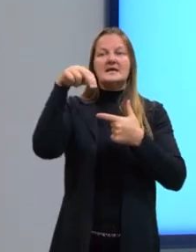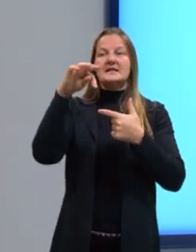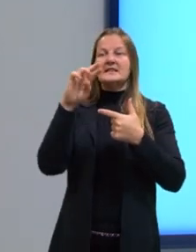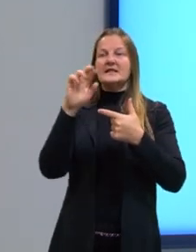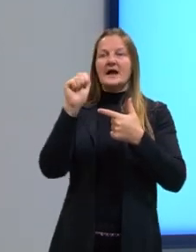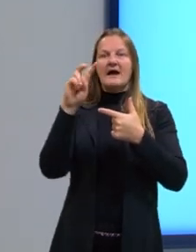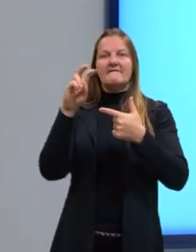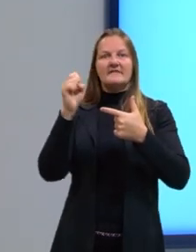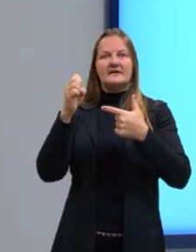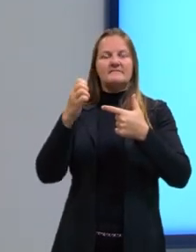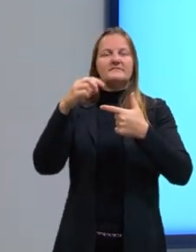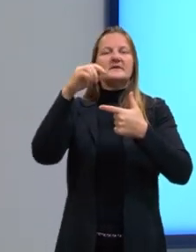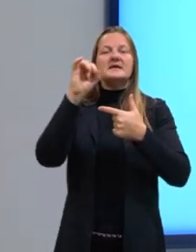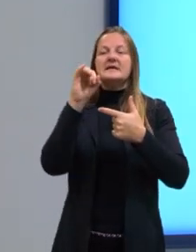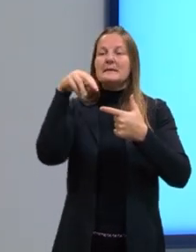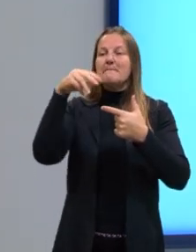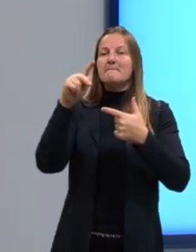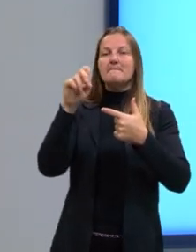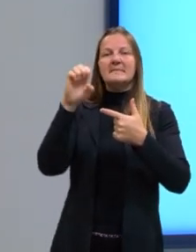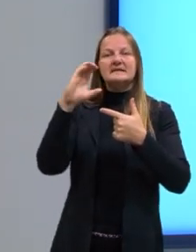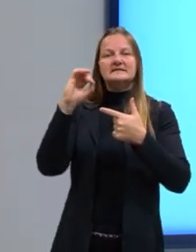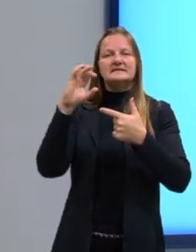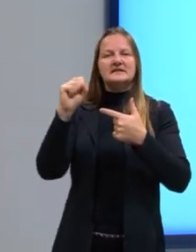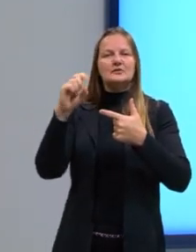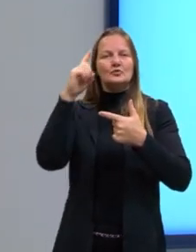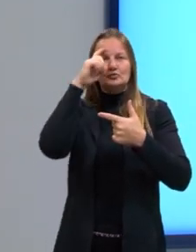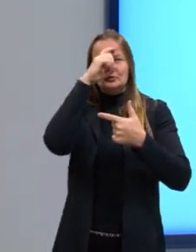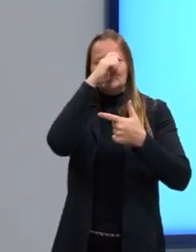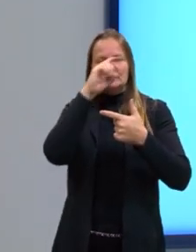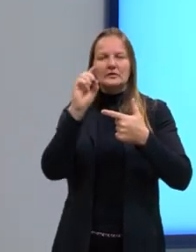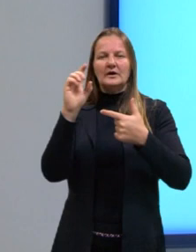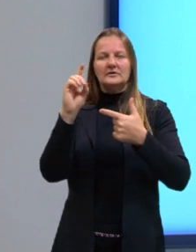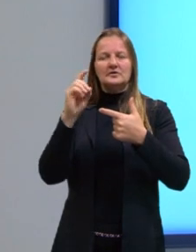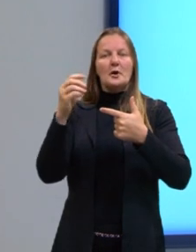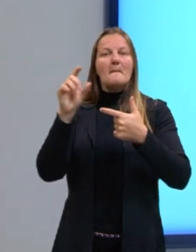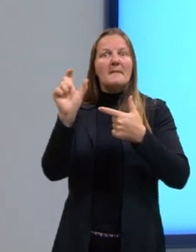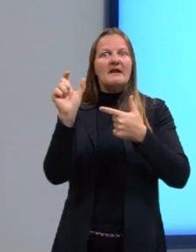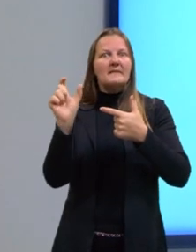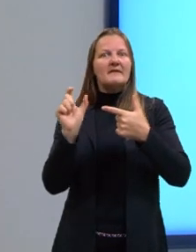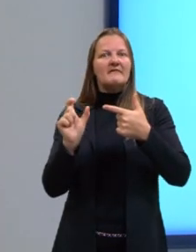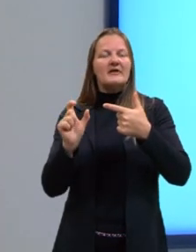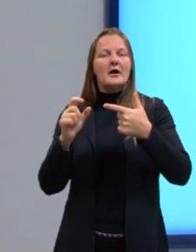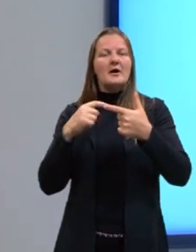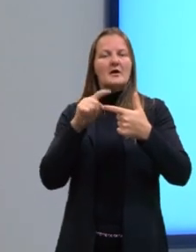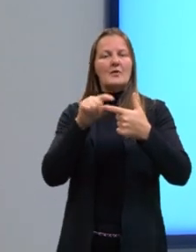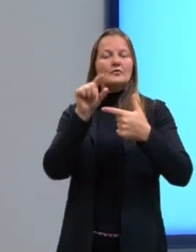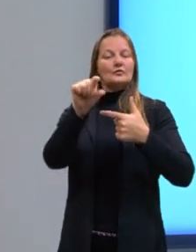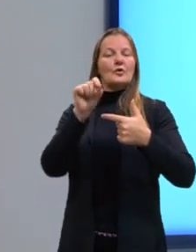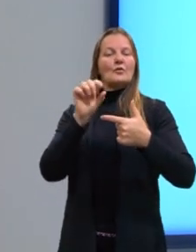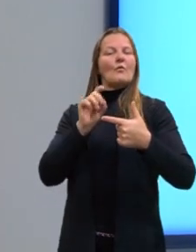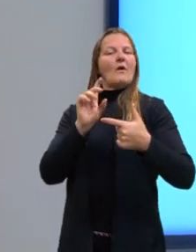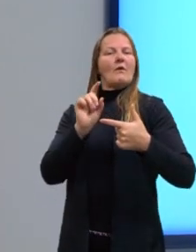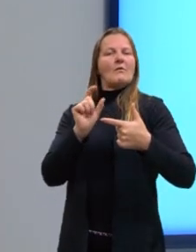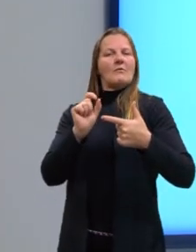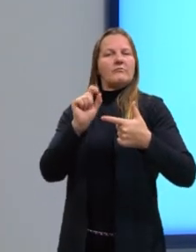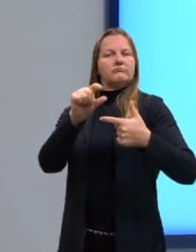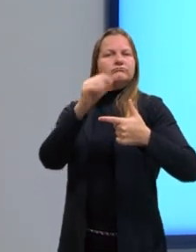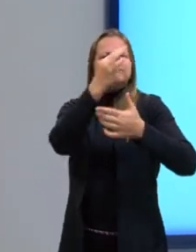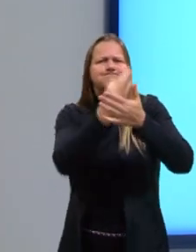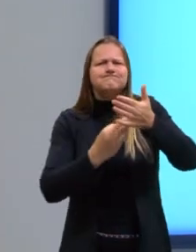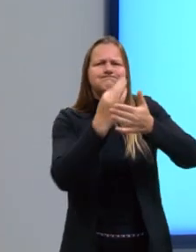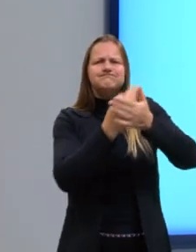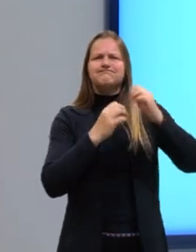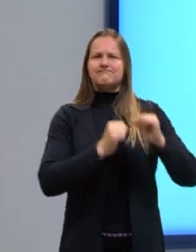impasse, empecilho, dificuldade. É o meu poder de autoria de texto que eu vou usar aqui